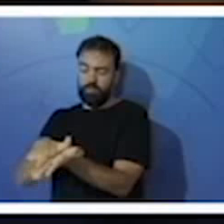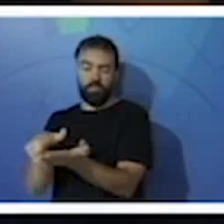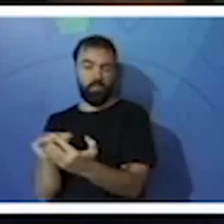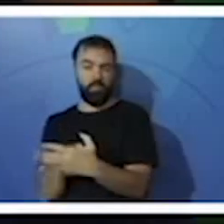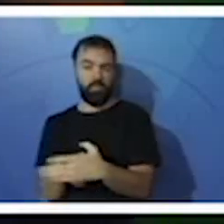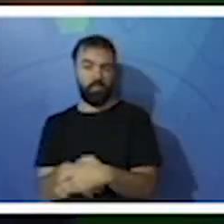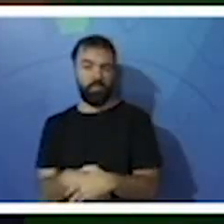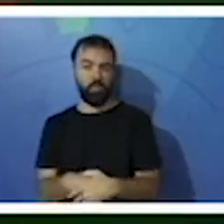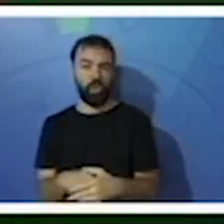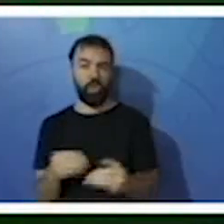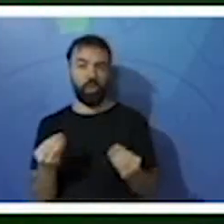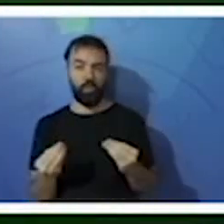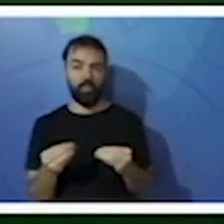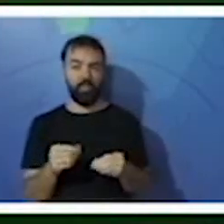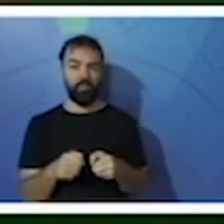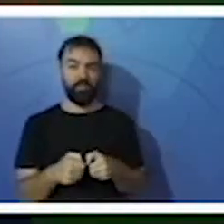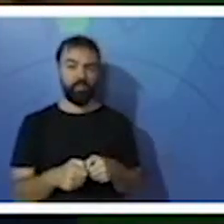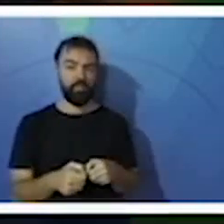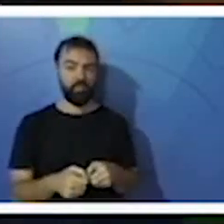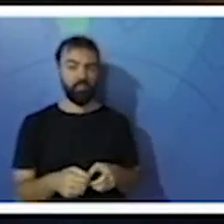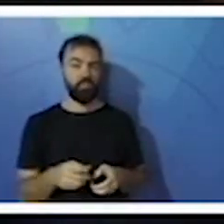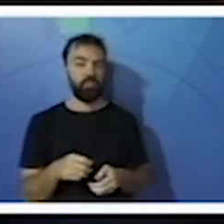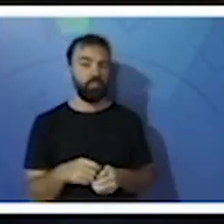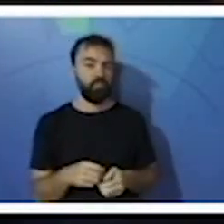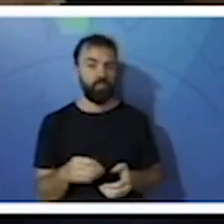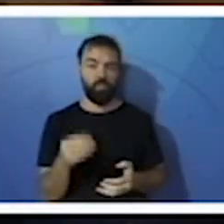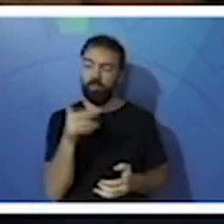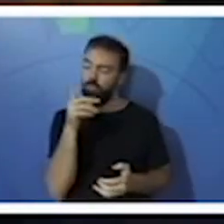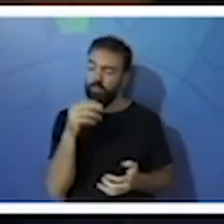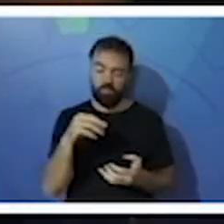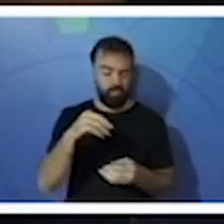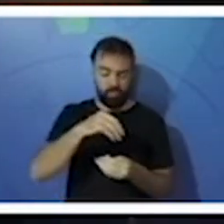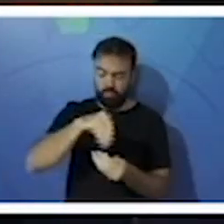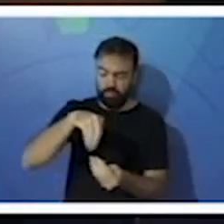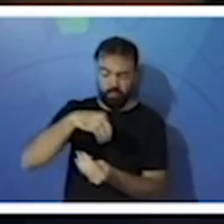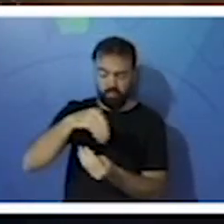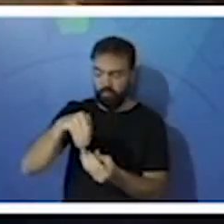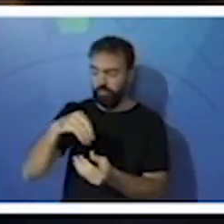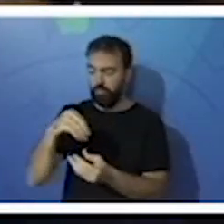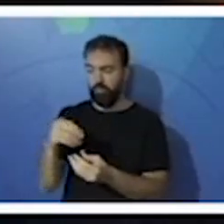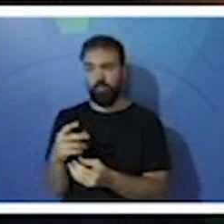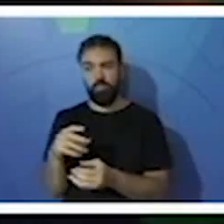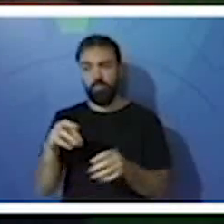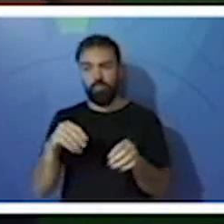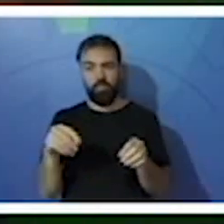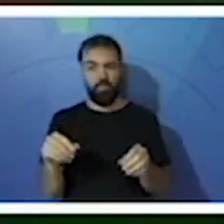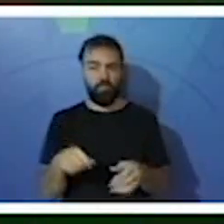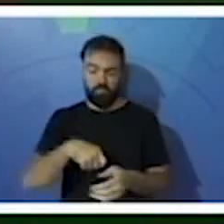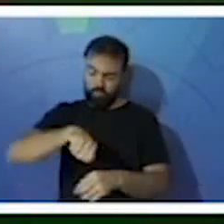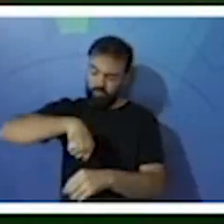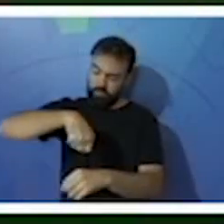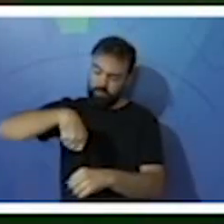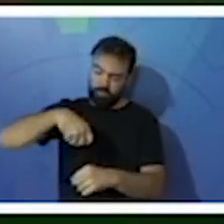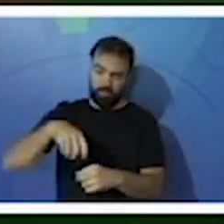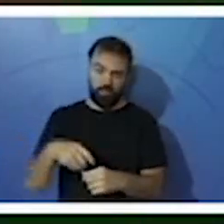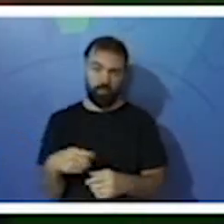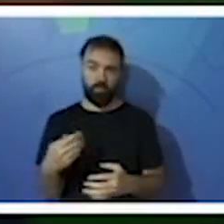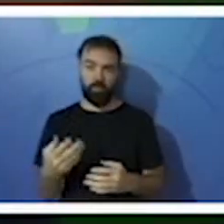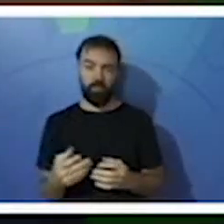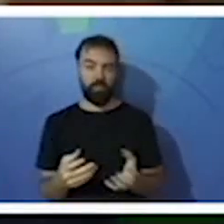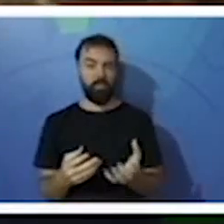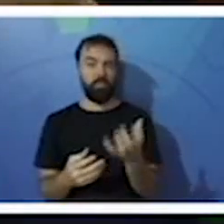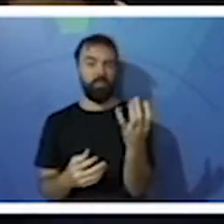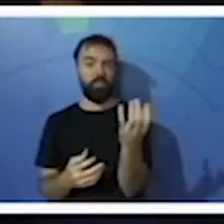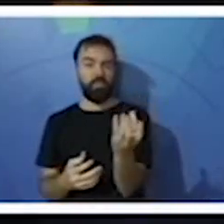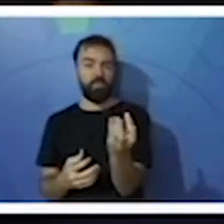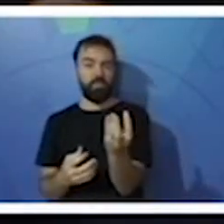procedimento? Misturar um pouco de areia e água e mexer com a colher. Depois, vocês vão colocar um funil